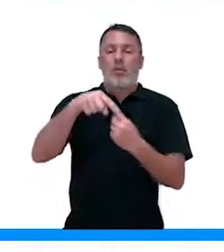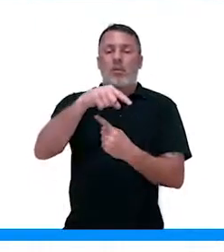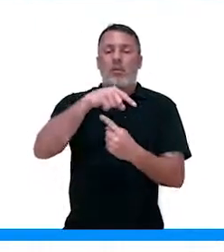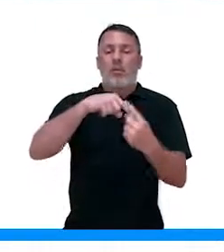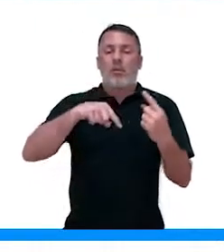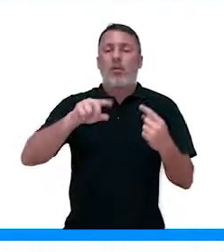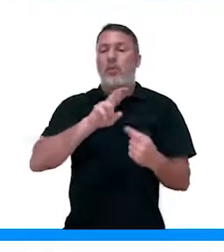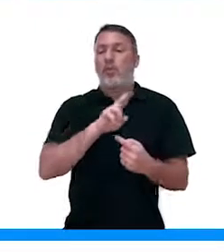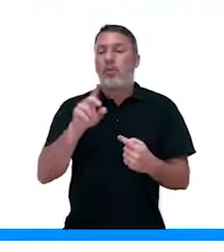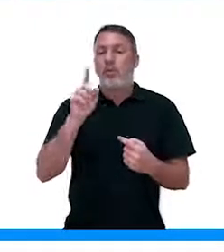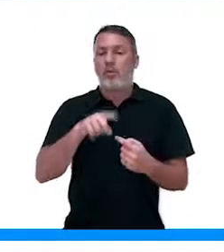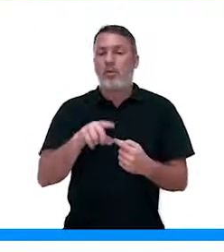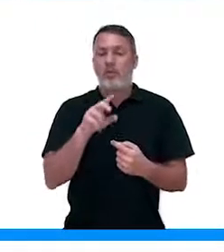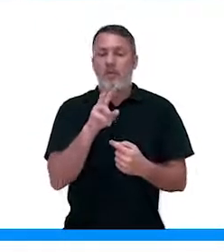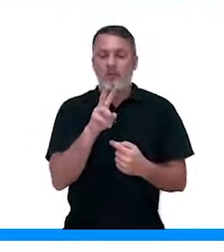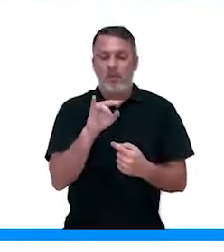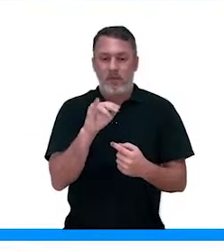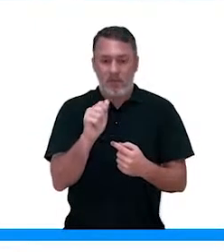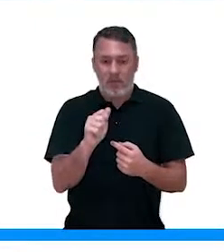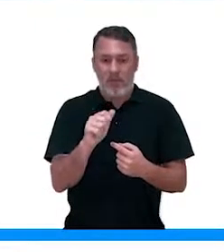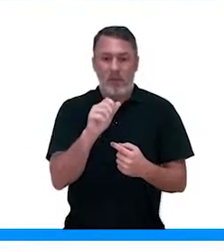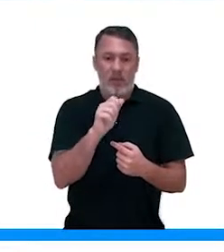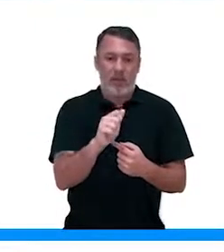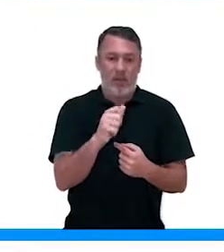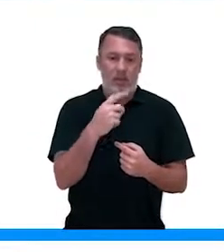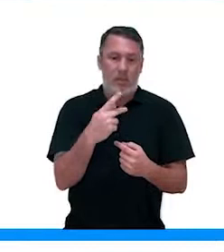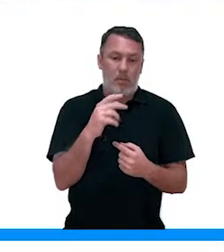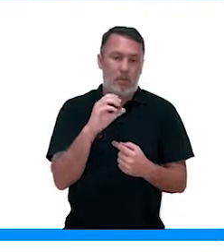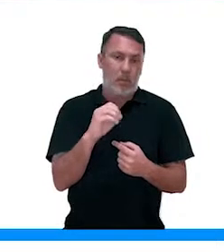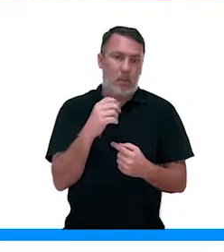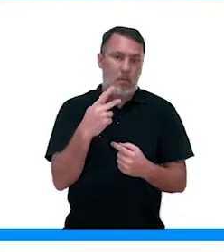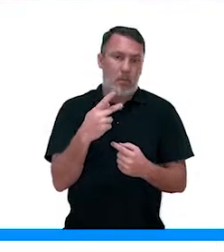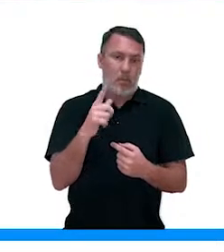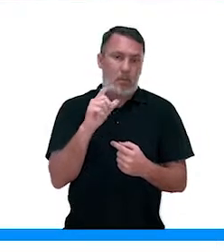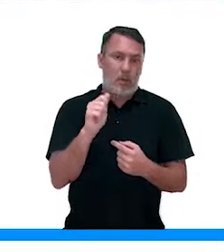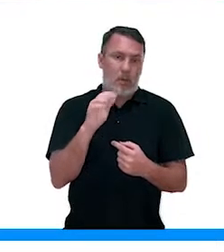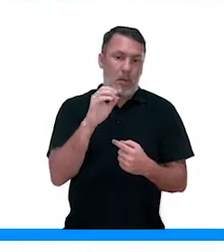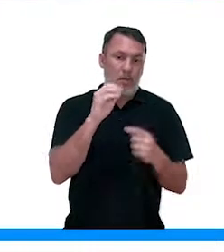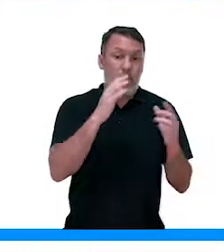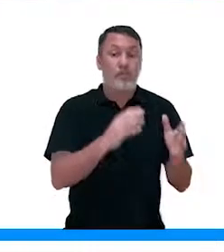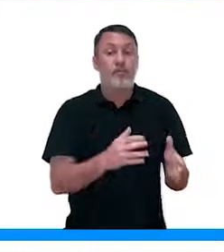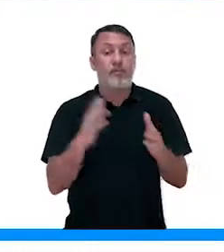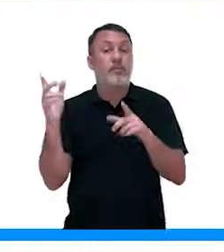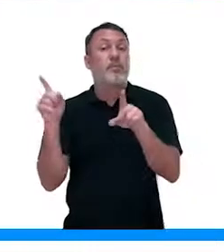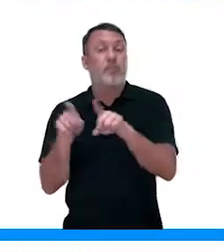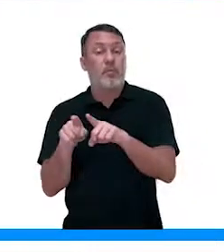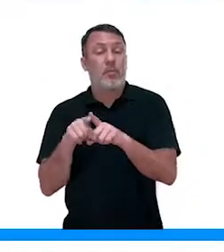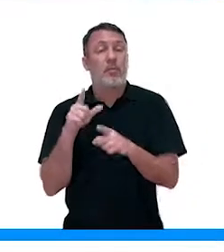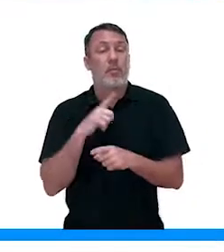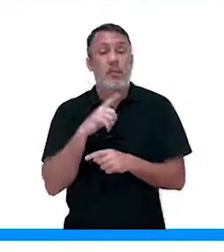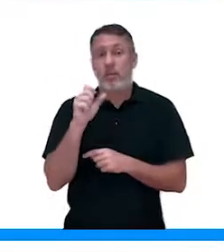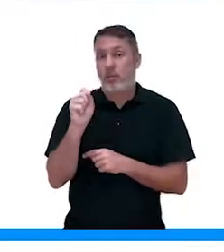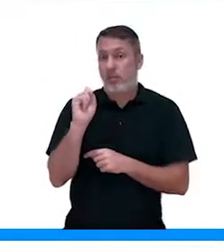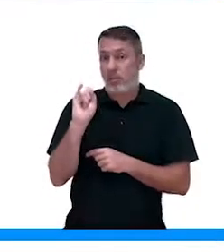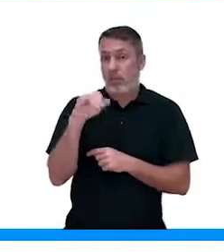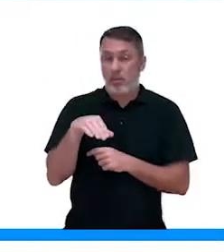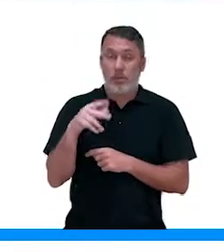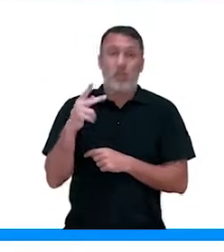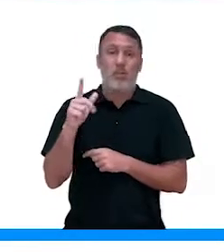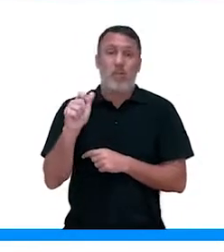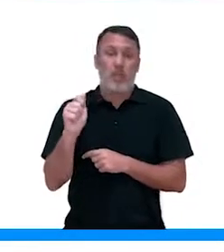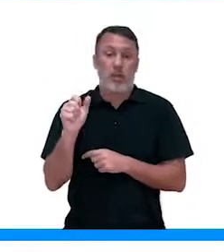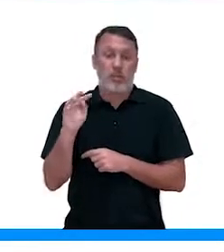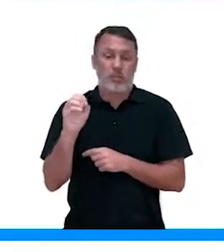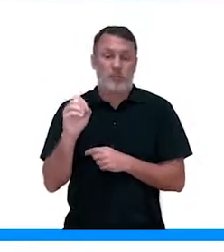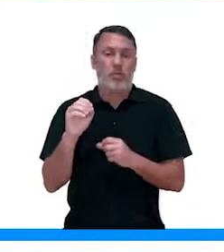por essa via chamada de via apoplástica. E tem também a via simplástica, que é todo o